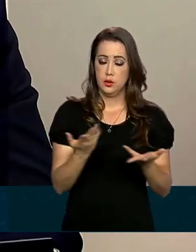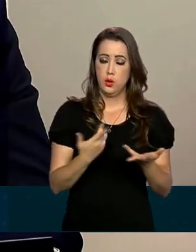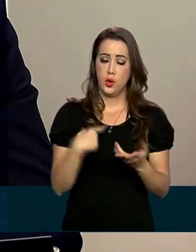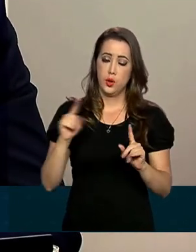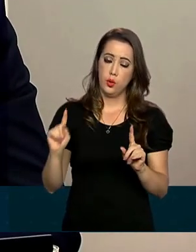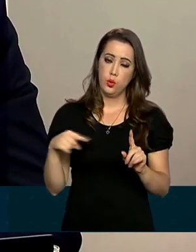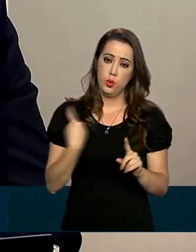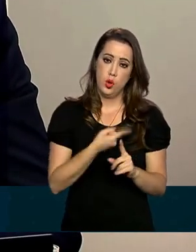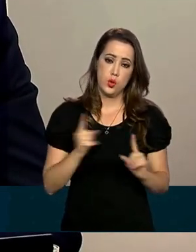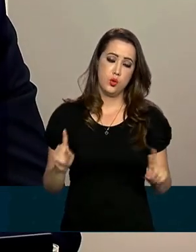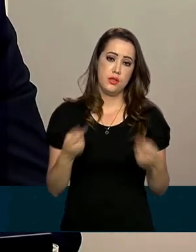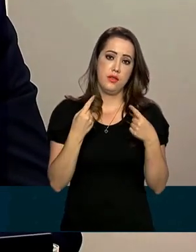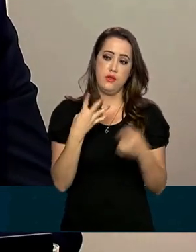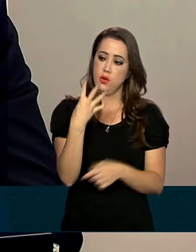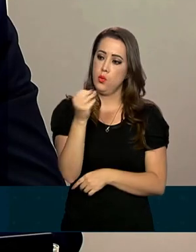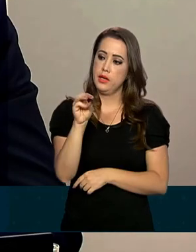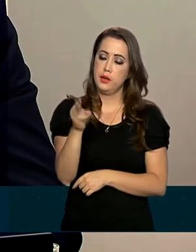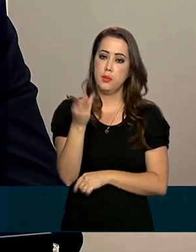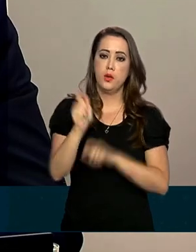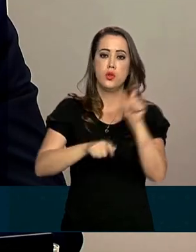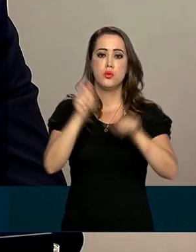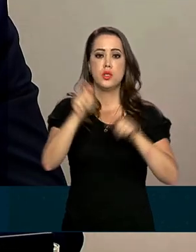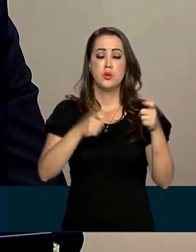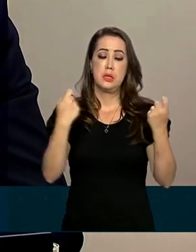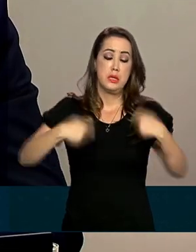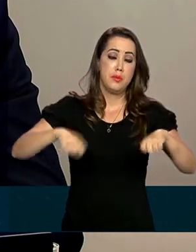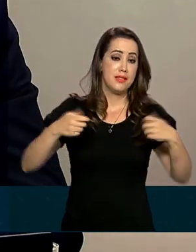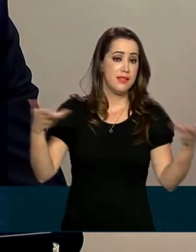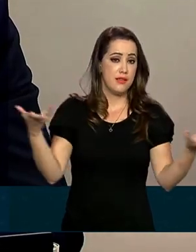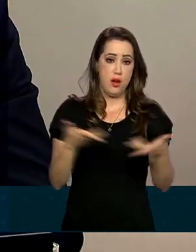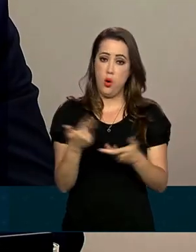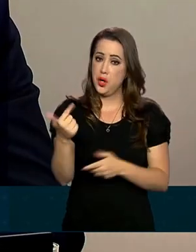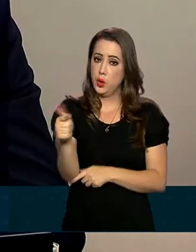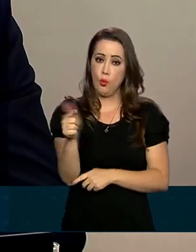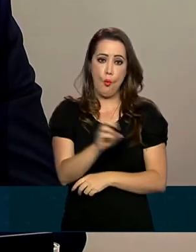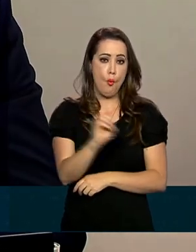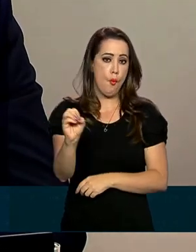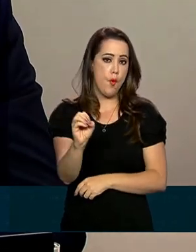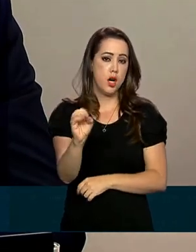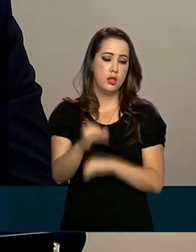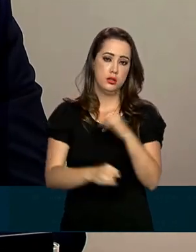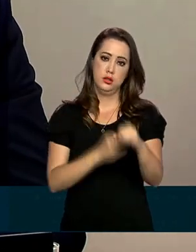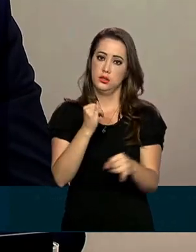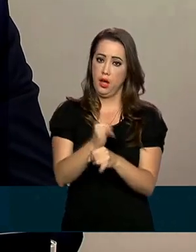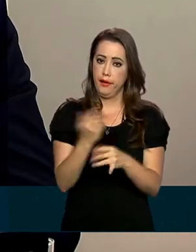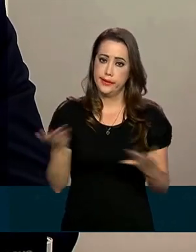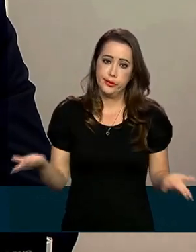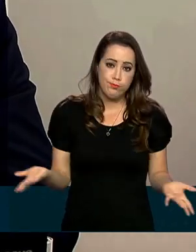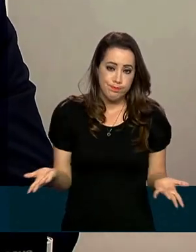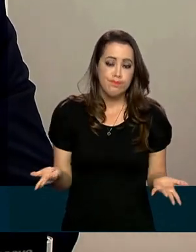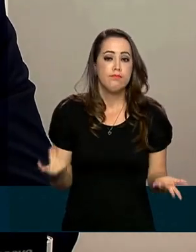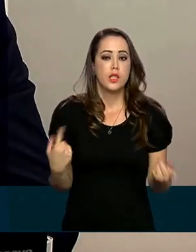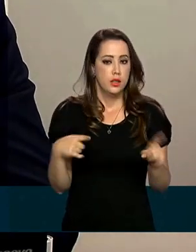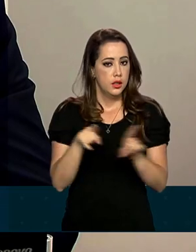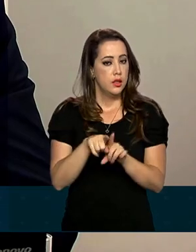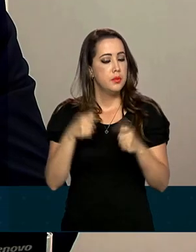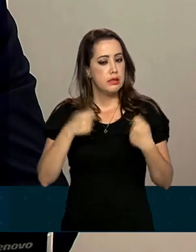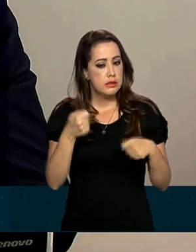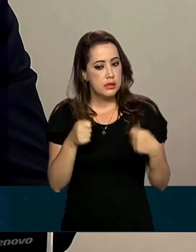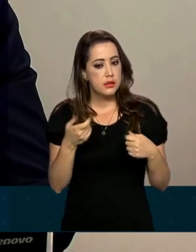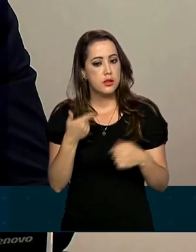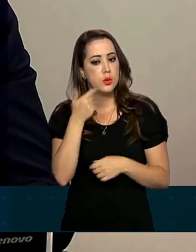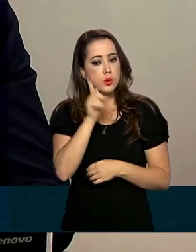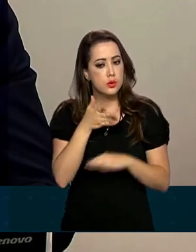40 milhões de brasileiros que estão nesse momento sem cobertura, ainda sem conseguir acesso